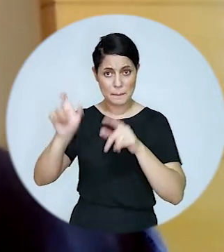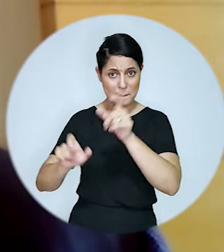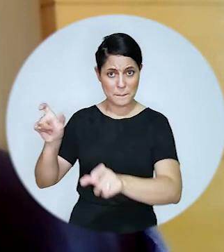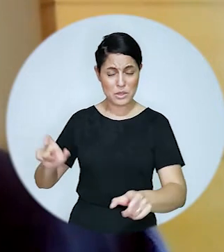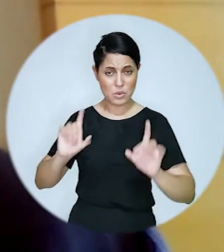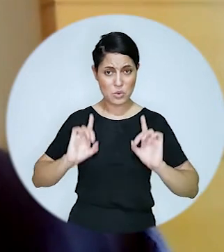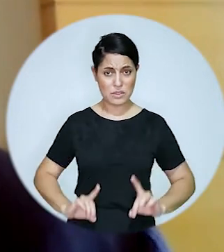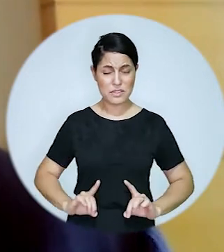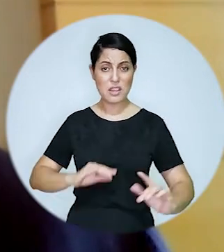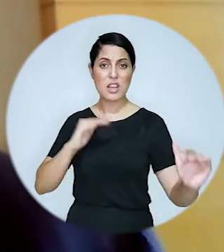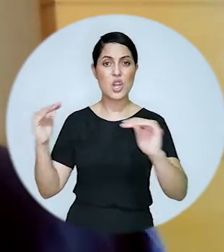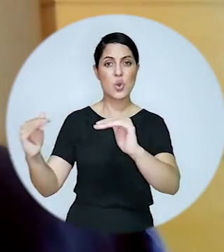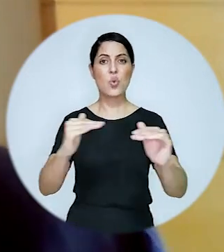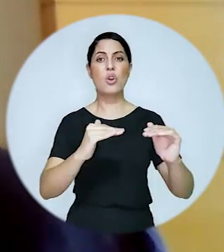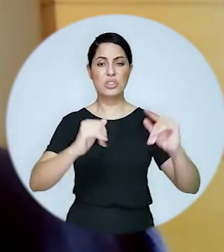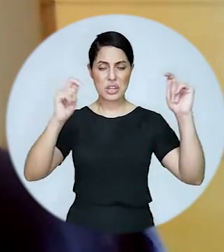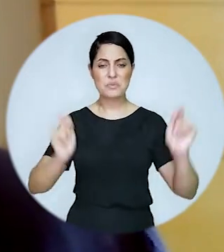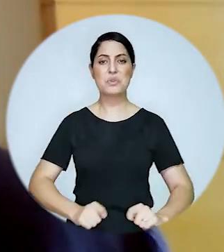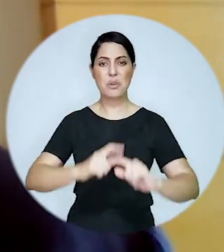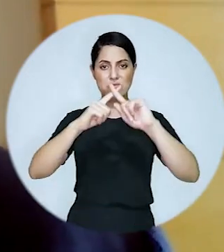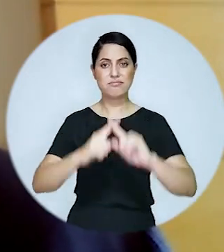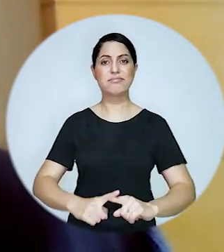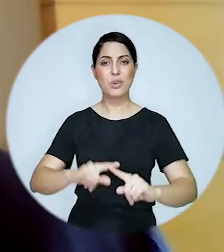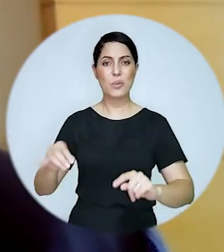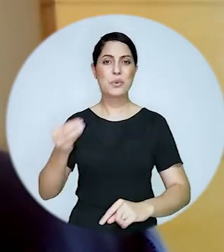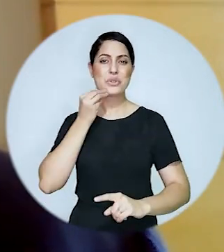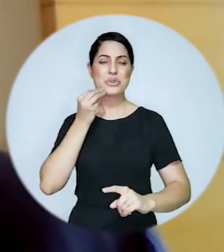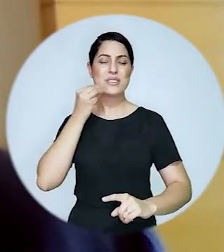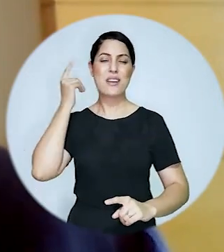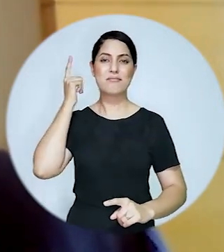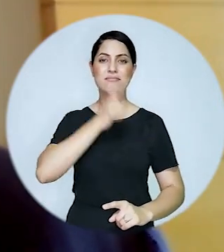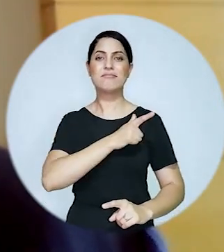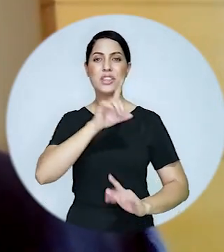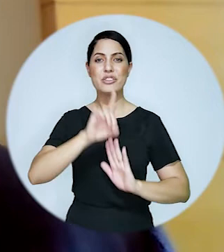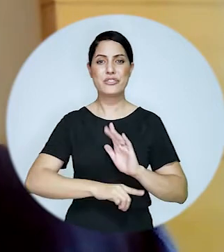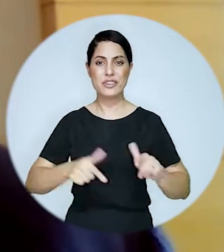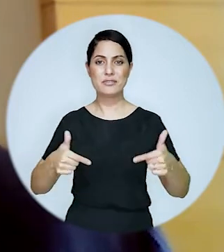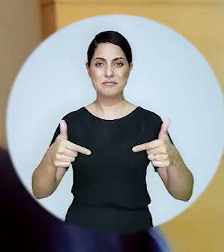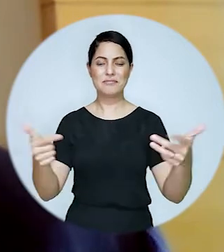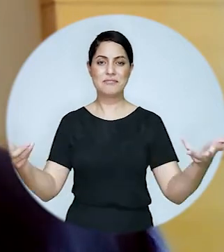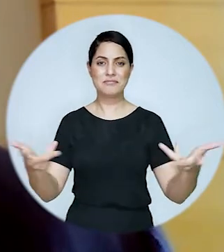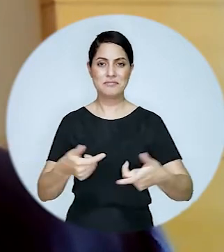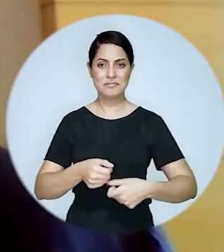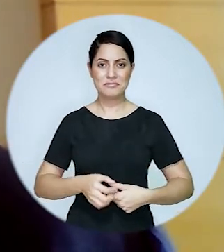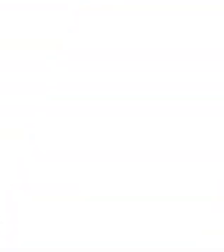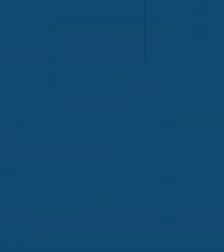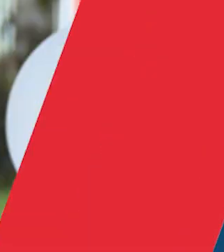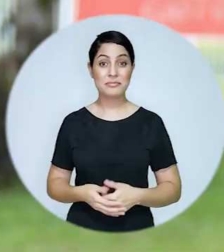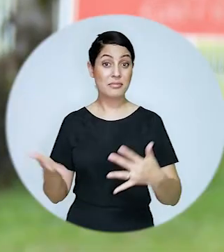também as pessoas com deficiência em igualdade de condições e oportunidades possam desfrutar dos seus direitos